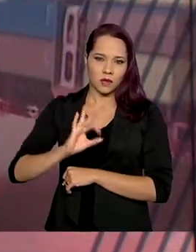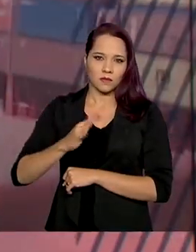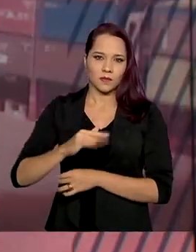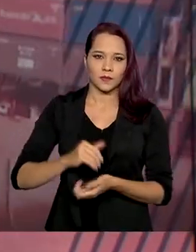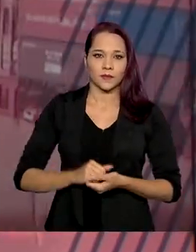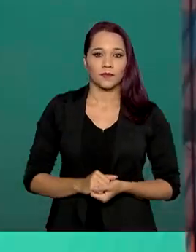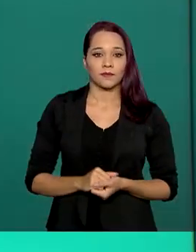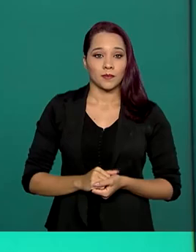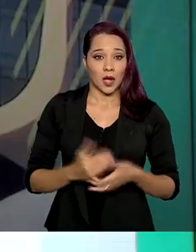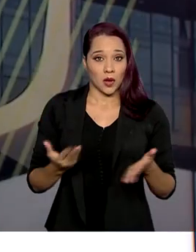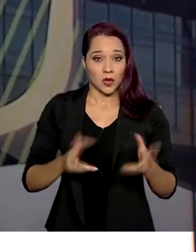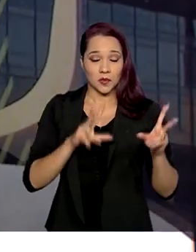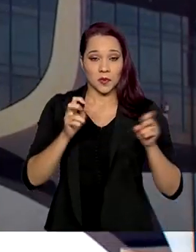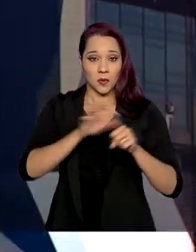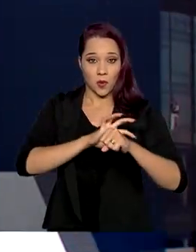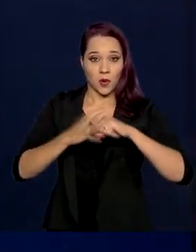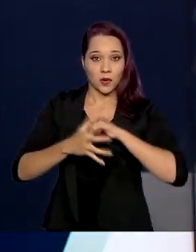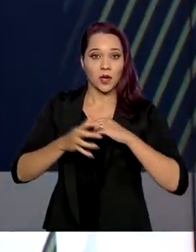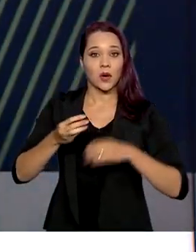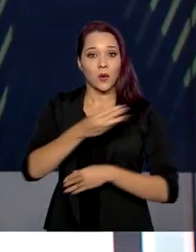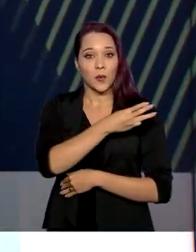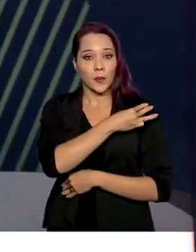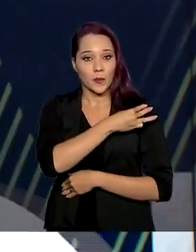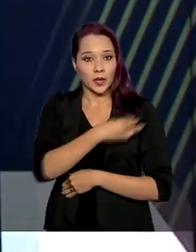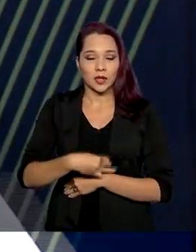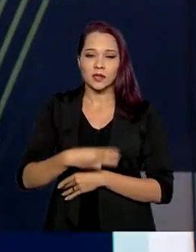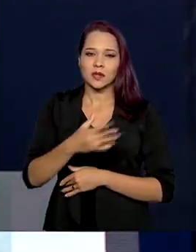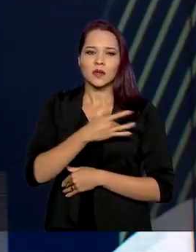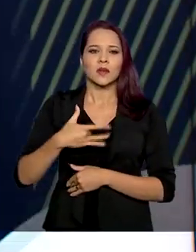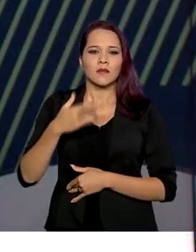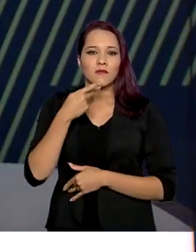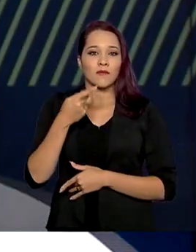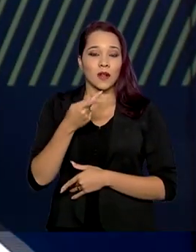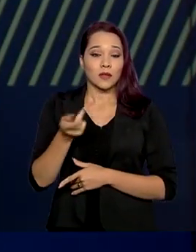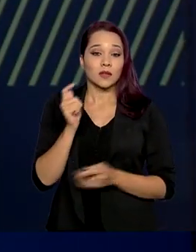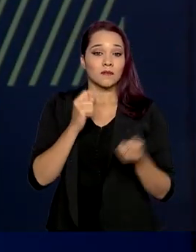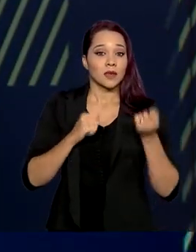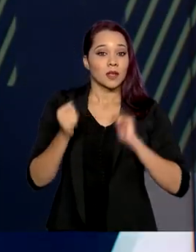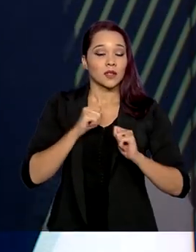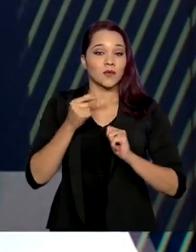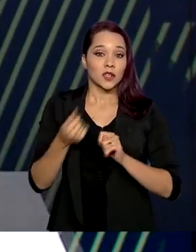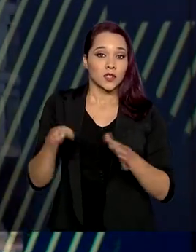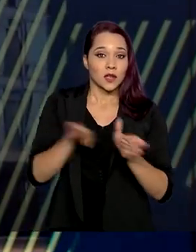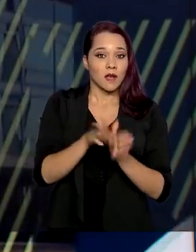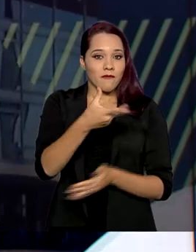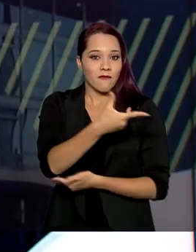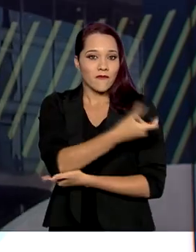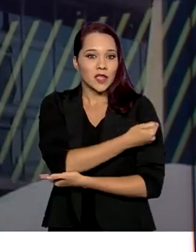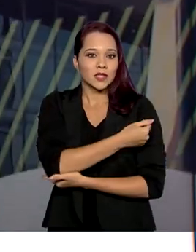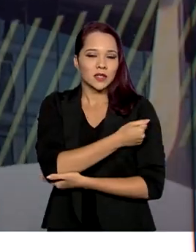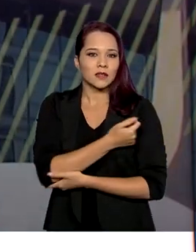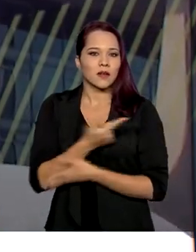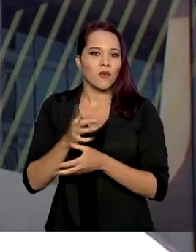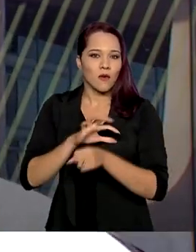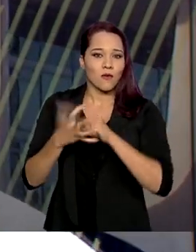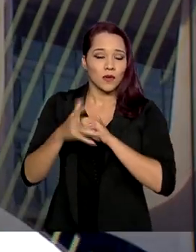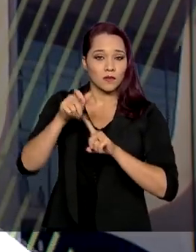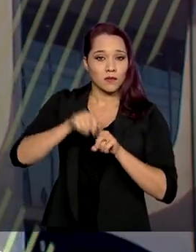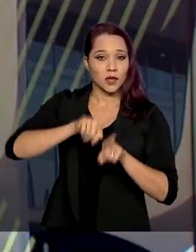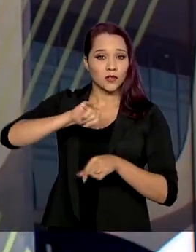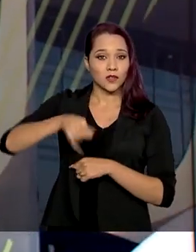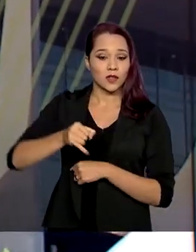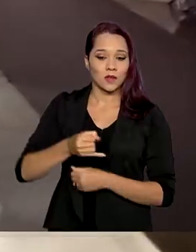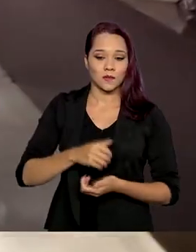Sobre o coronavírus, o ministro da Saúde falou da expectativa da chegada da vacina contra a Covid-19 em janeiro.